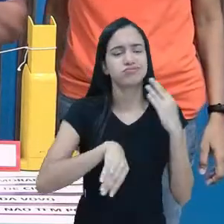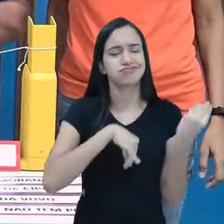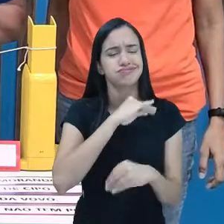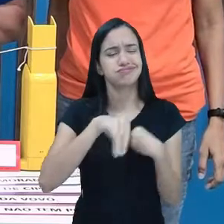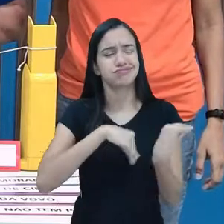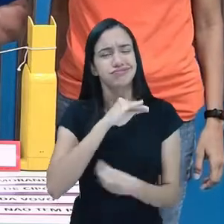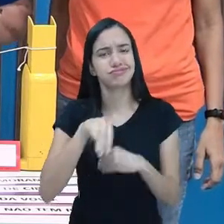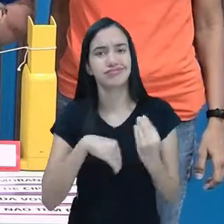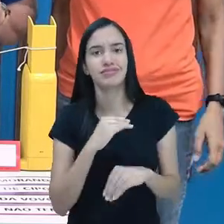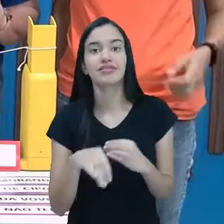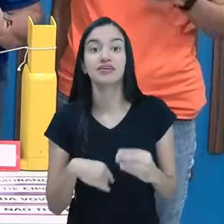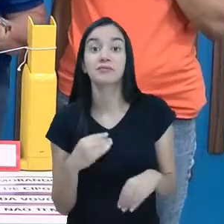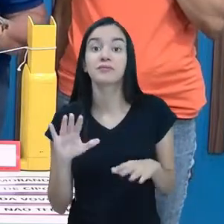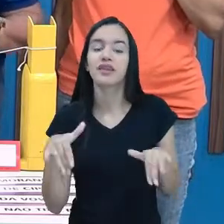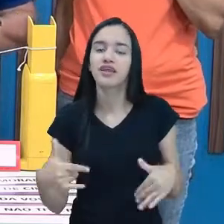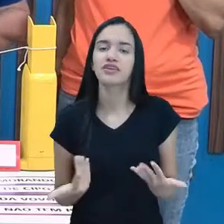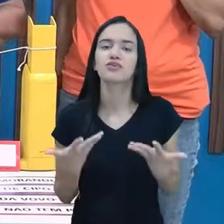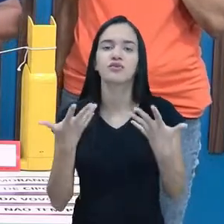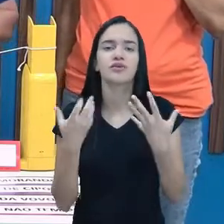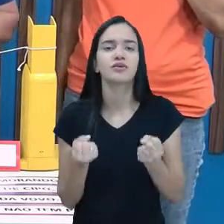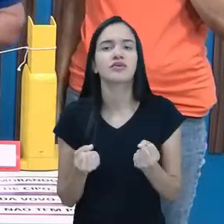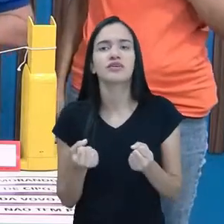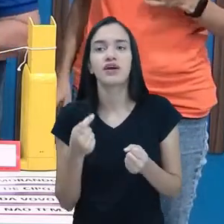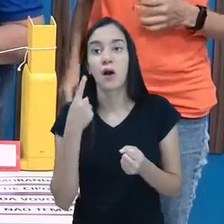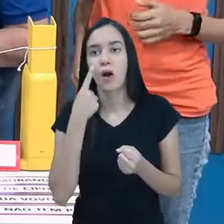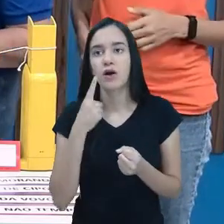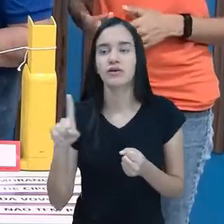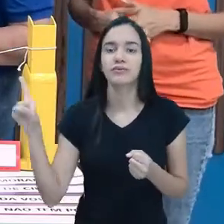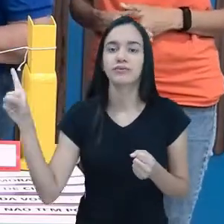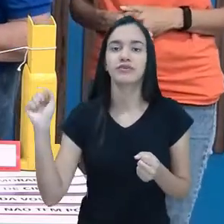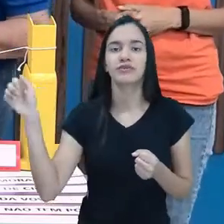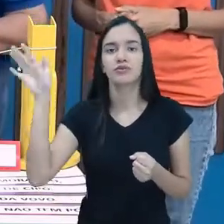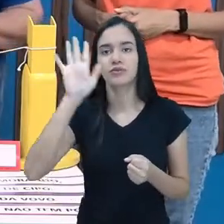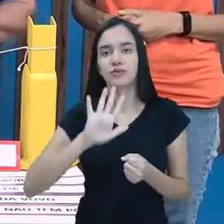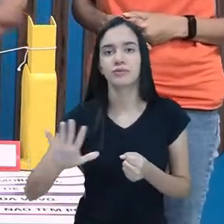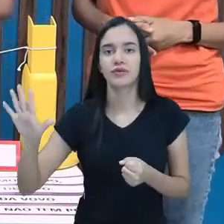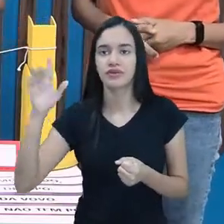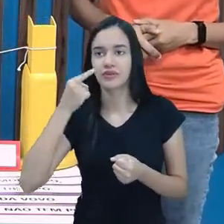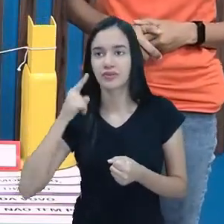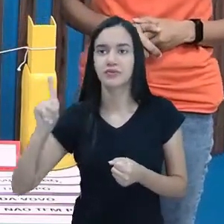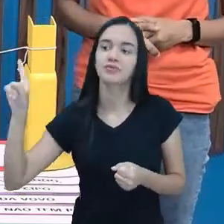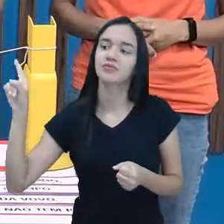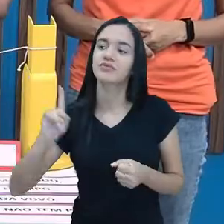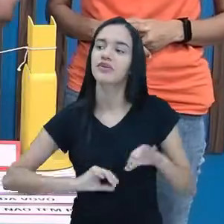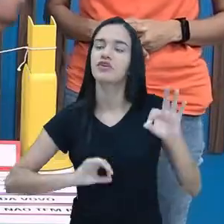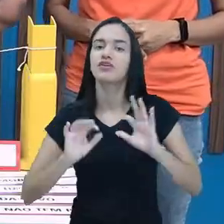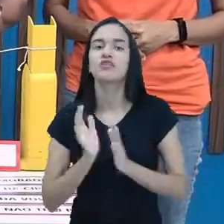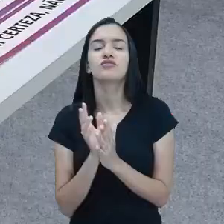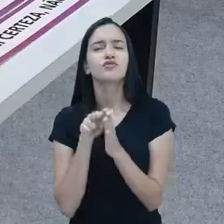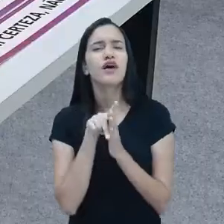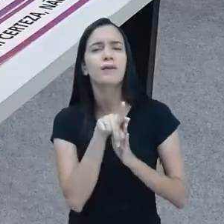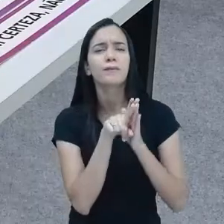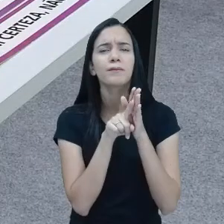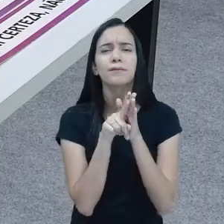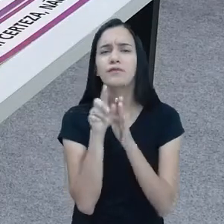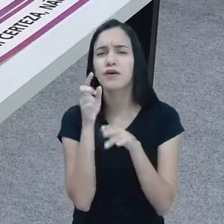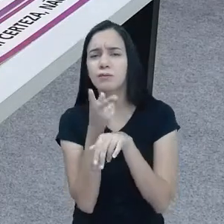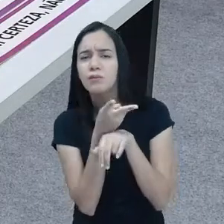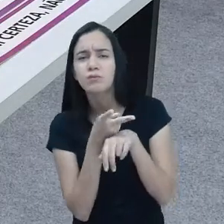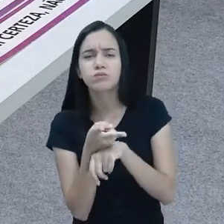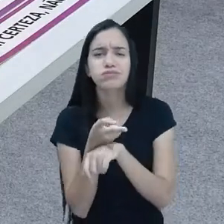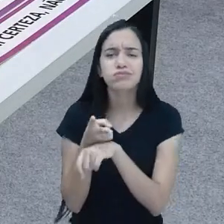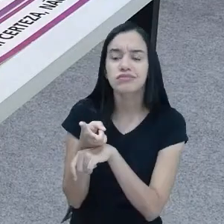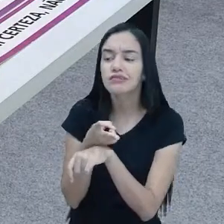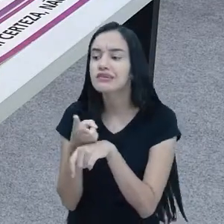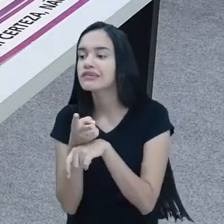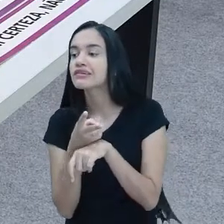tudo troncho aqui. Então vamos começar. Tá aqui no slide, a casinha da vovó. A gente vai procurar. Primeira frase que tá aqui ó.